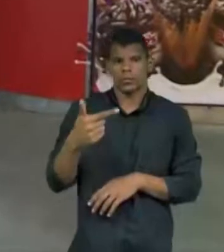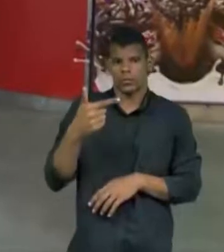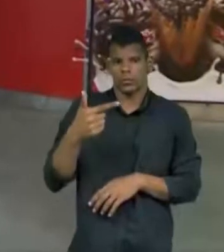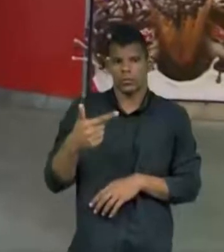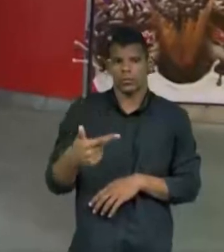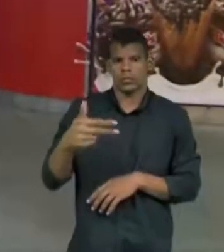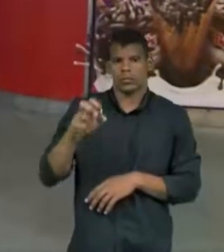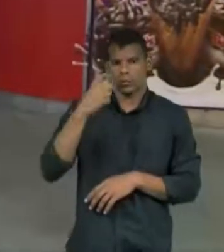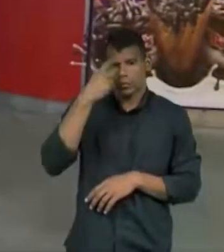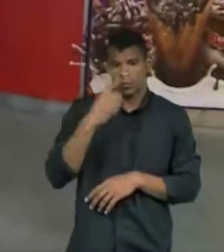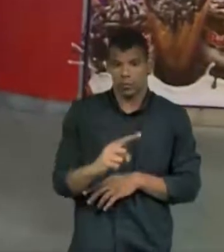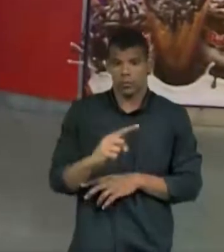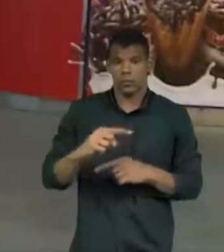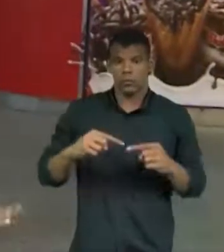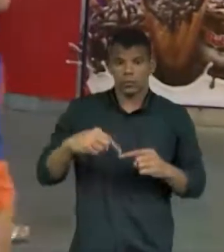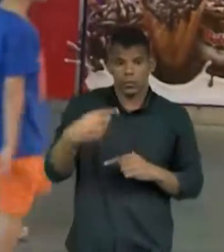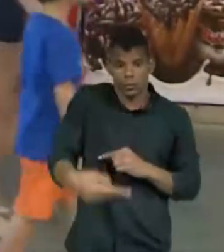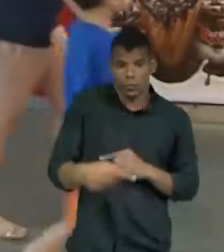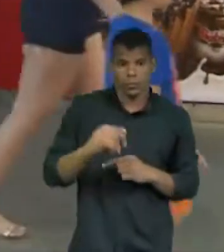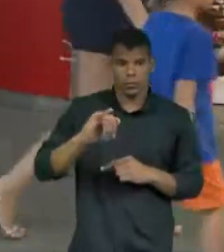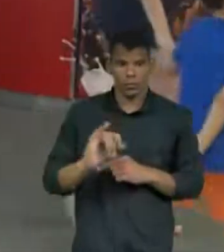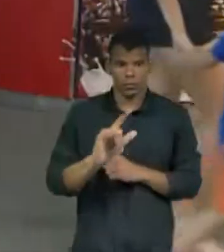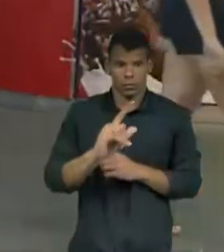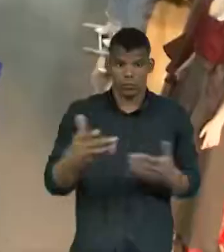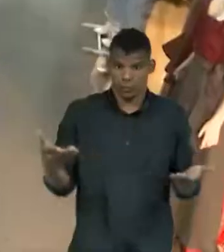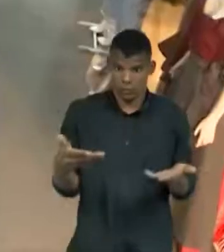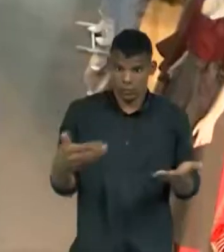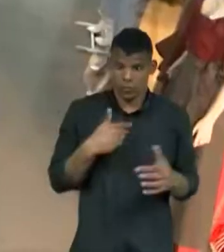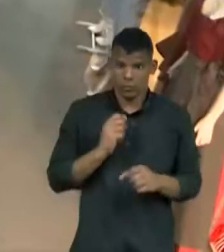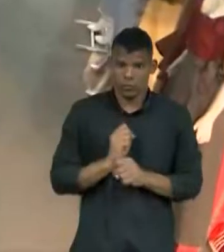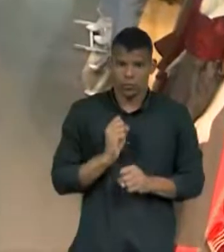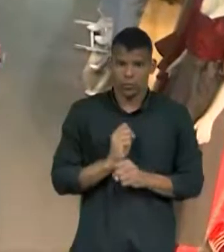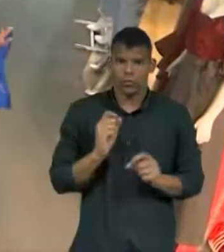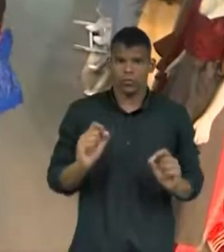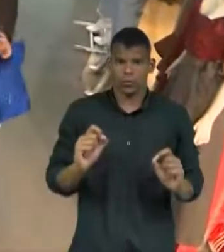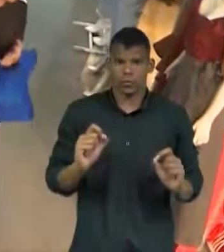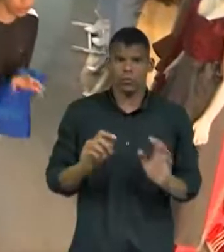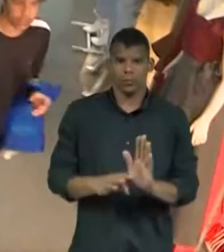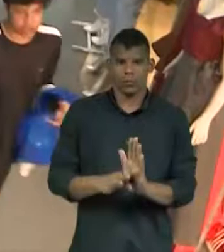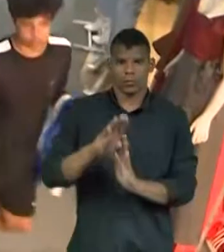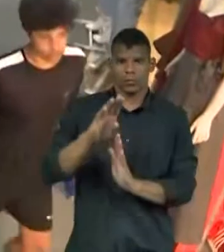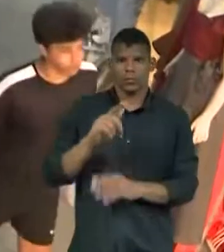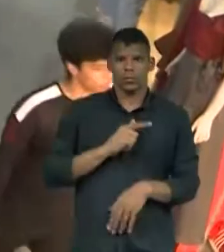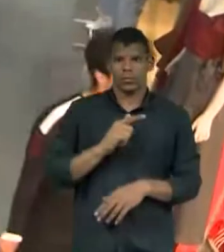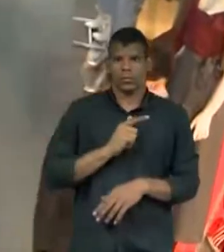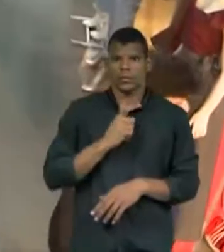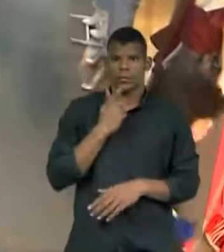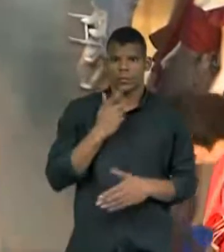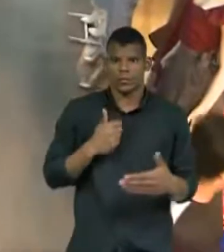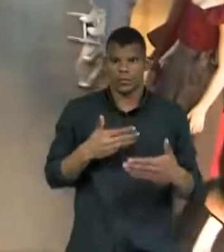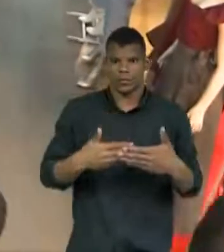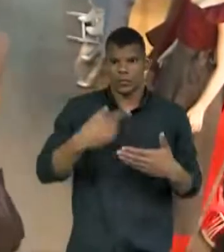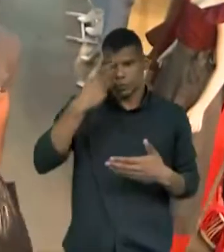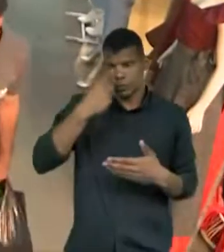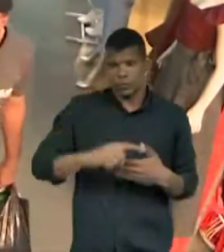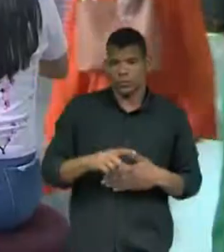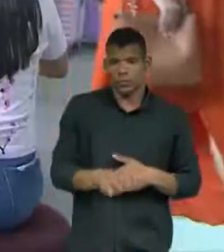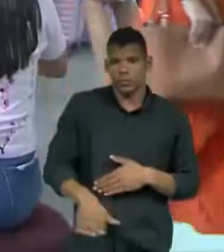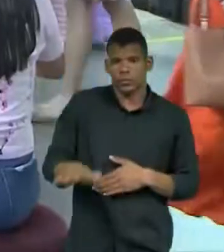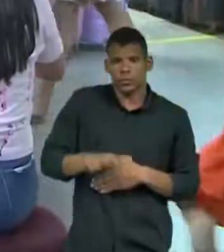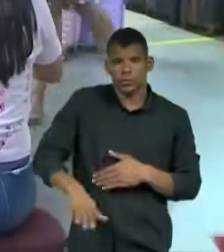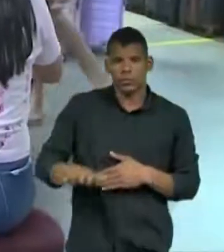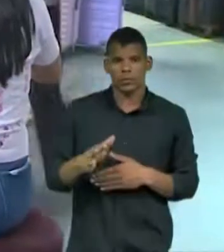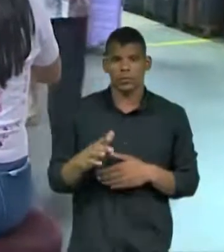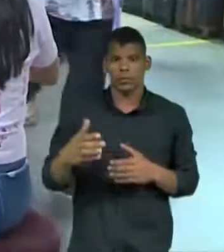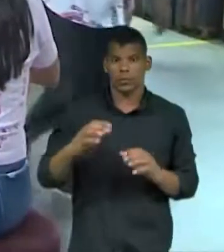expectativa é que o movimento aumente com a proximidade do Dia das Crianças, Copa do Mundo e festas de fim de ano. A